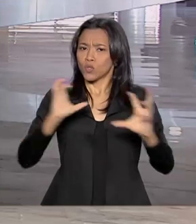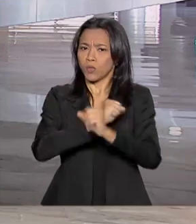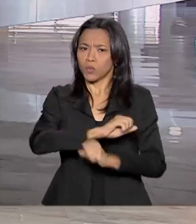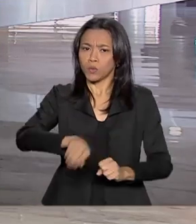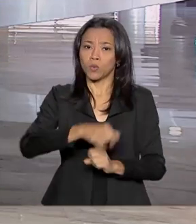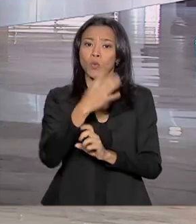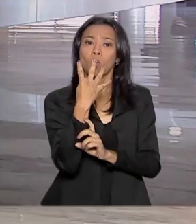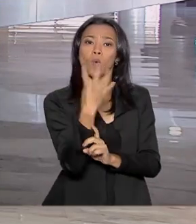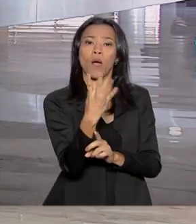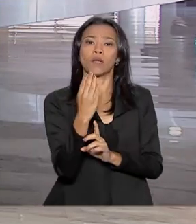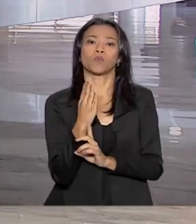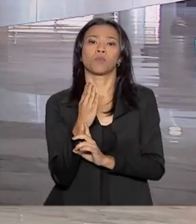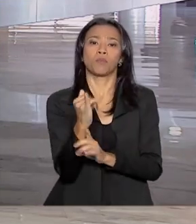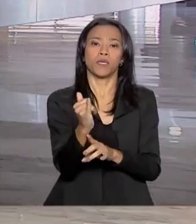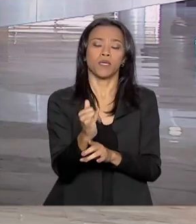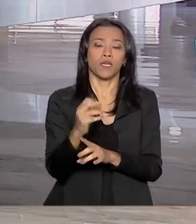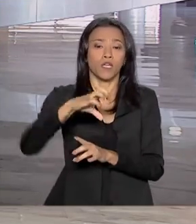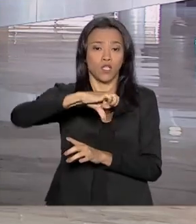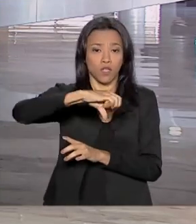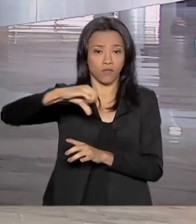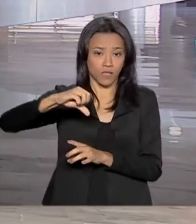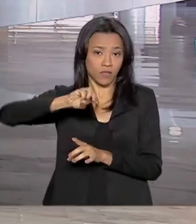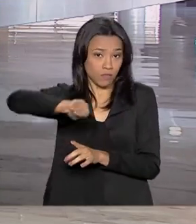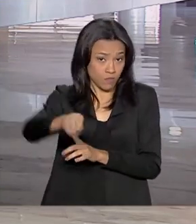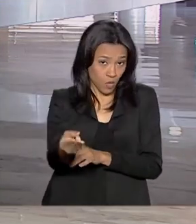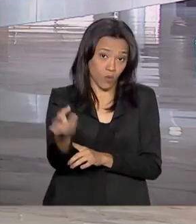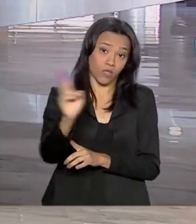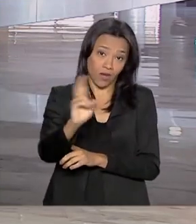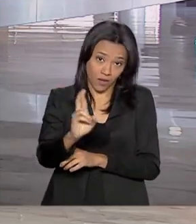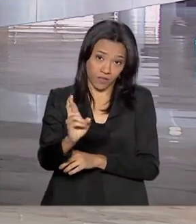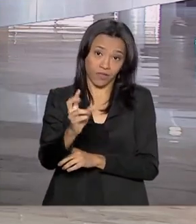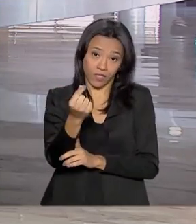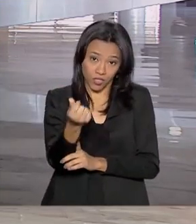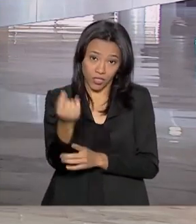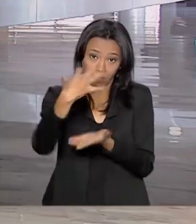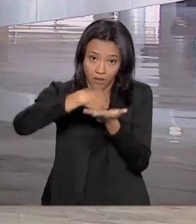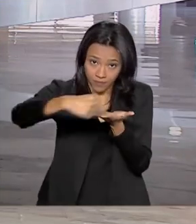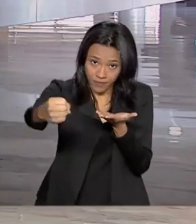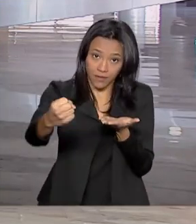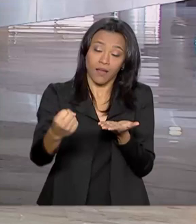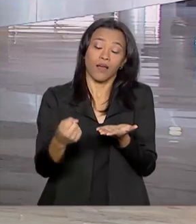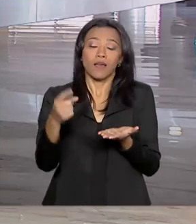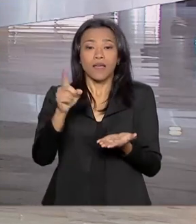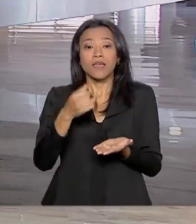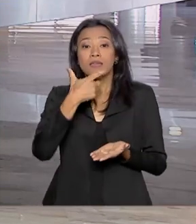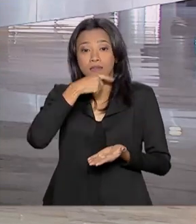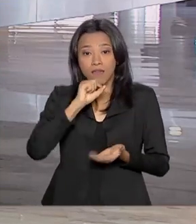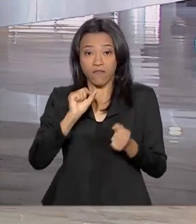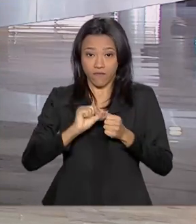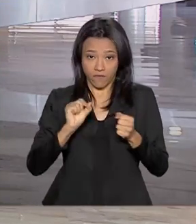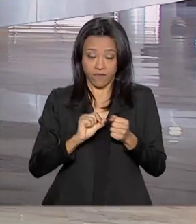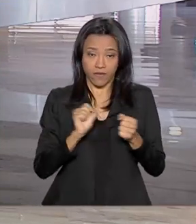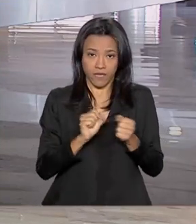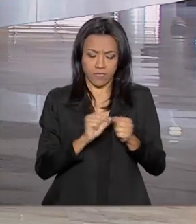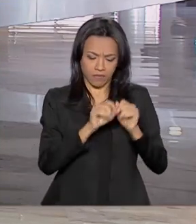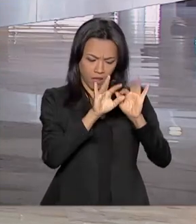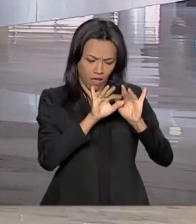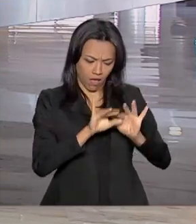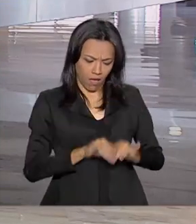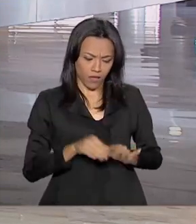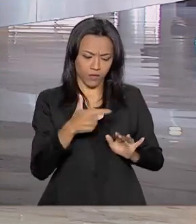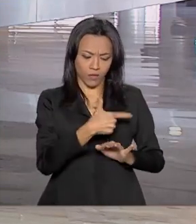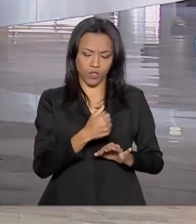4 bilhões 990 milhões de reais. A Receita vai pagar contribuintes que fizeram a declaração entre